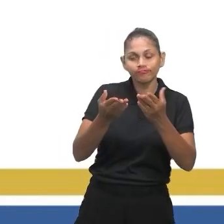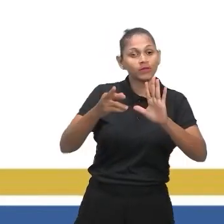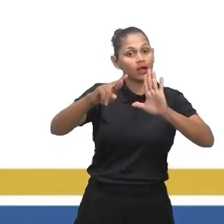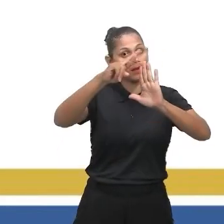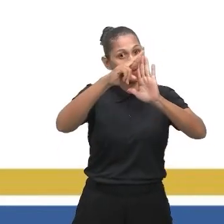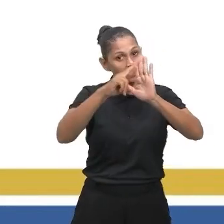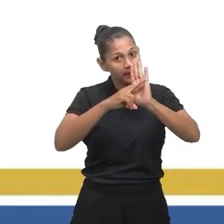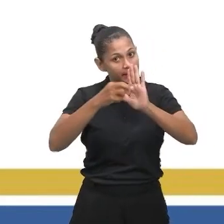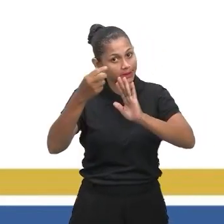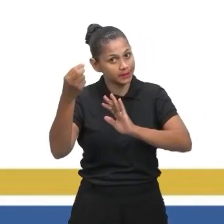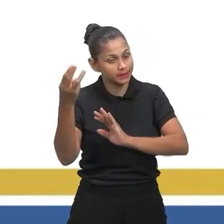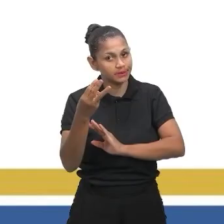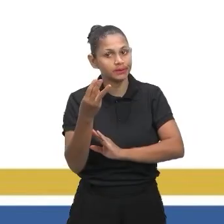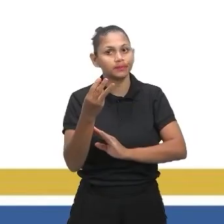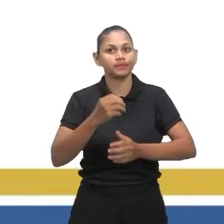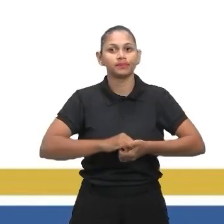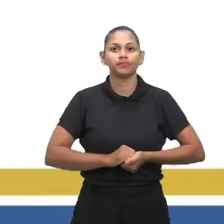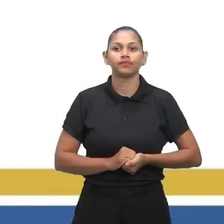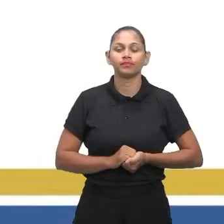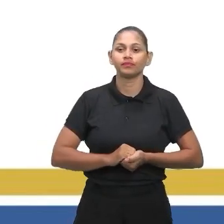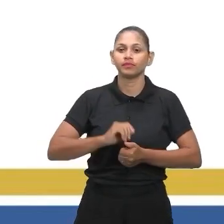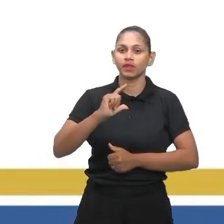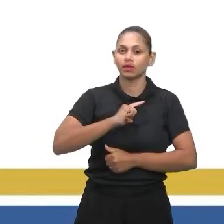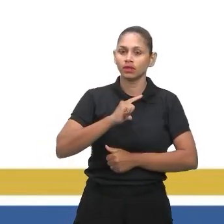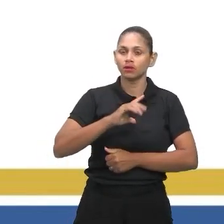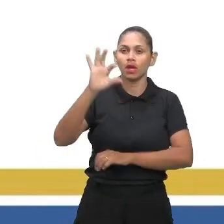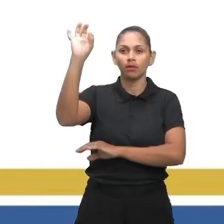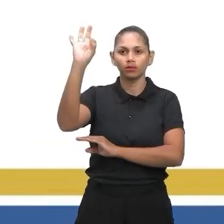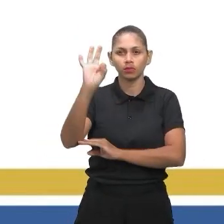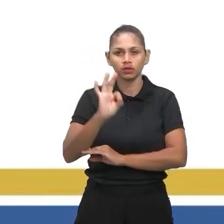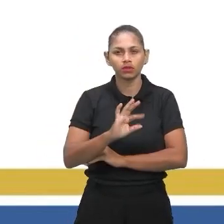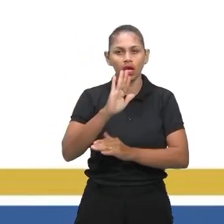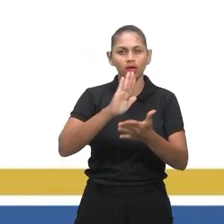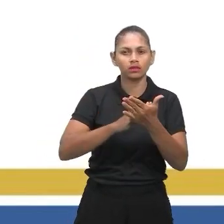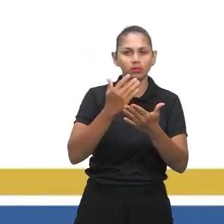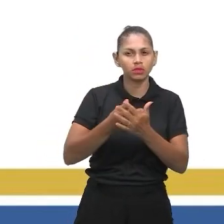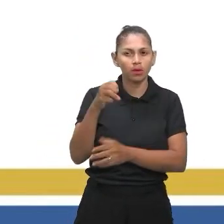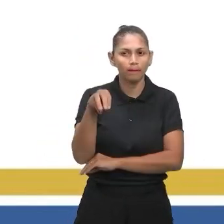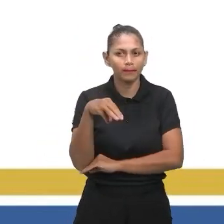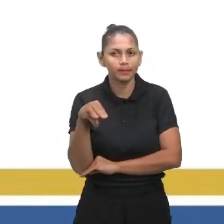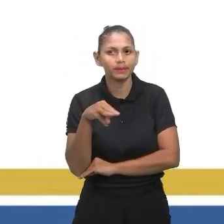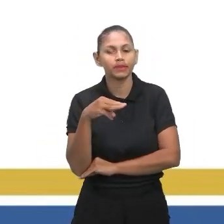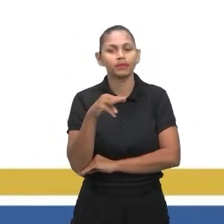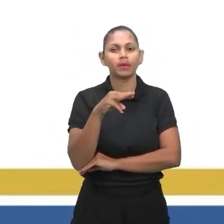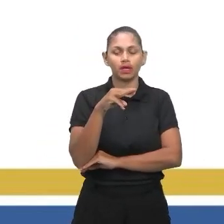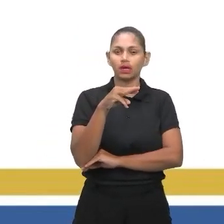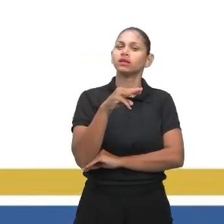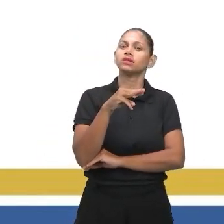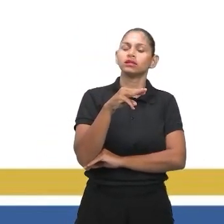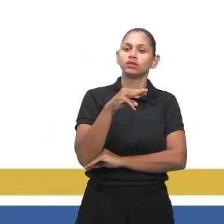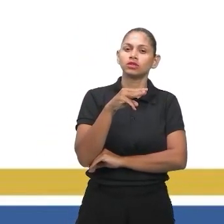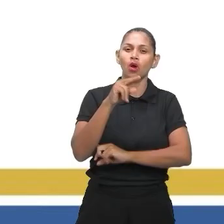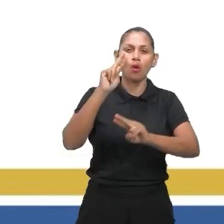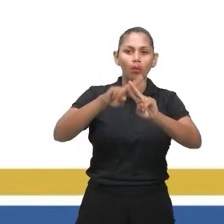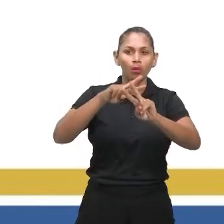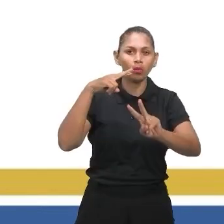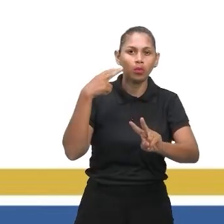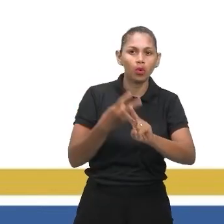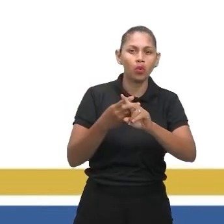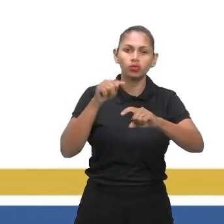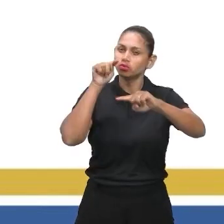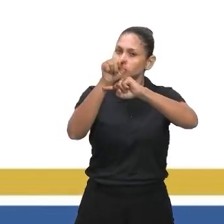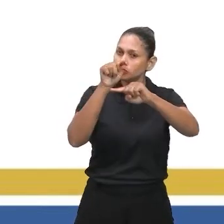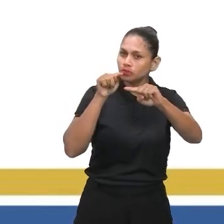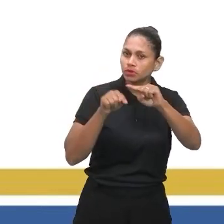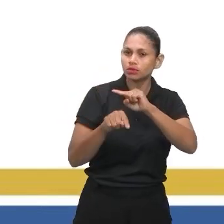Regra de três. Aí temos porcentagem, interpretação, matemática, que os gráficos, né? Múltiplos e divisores,